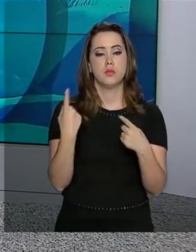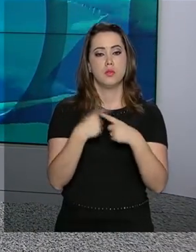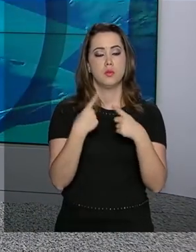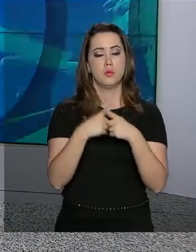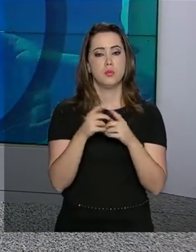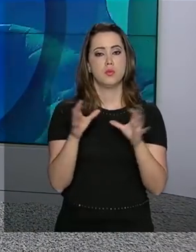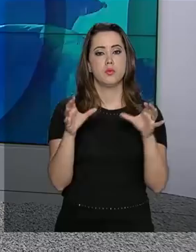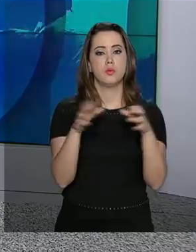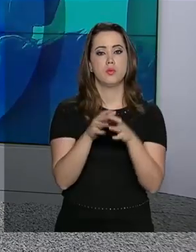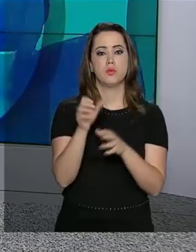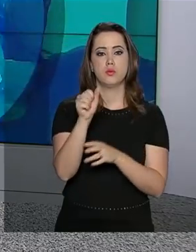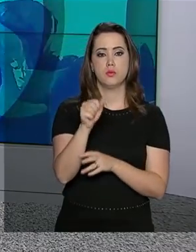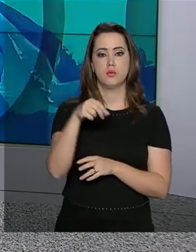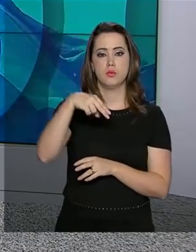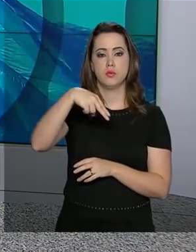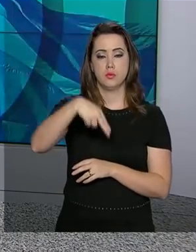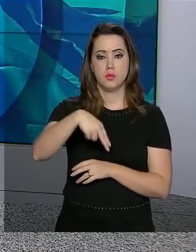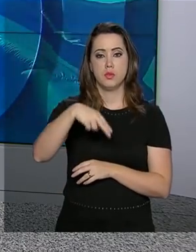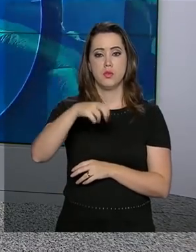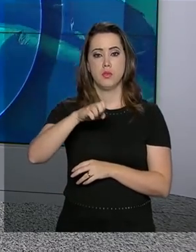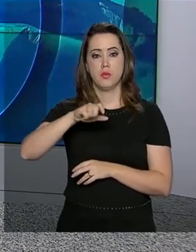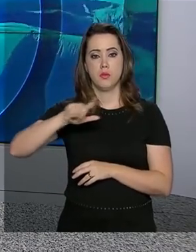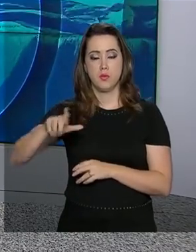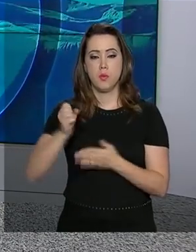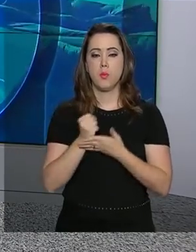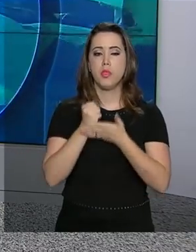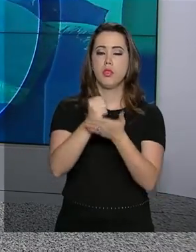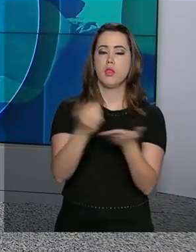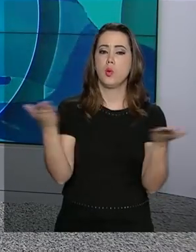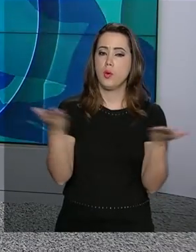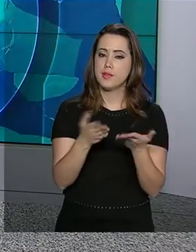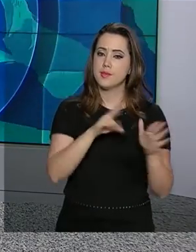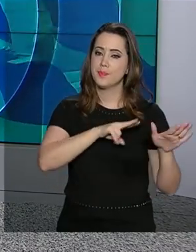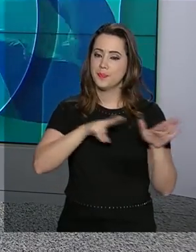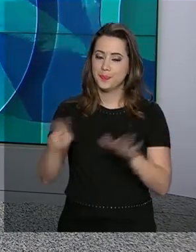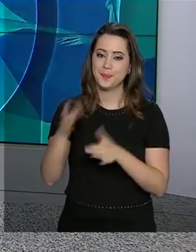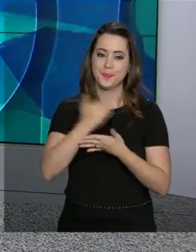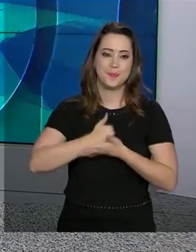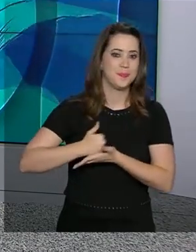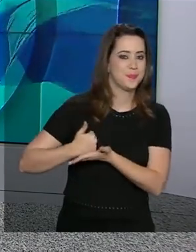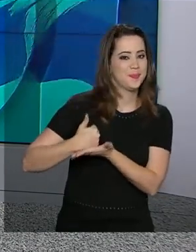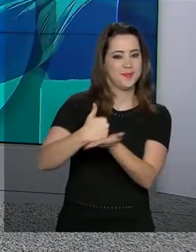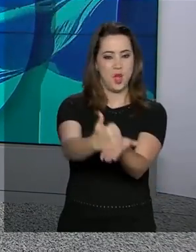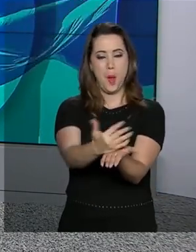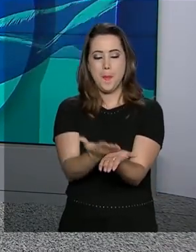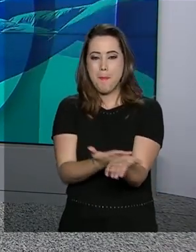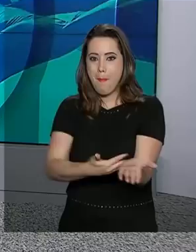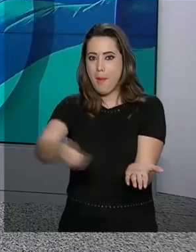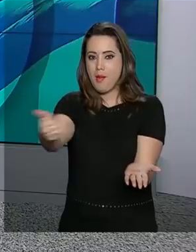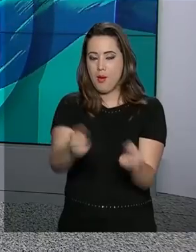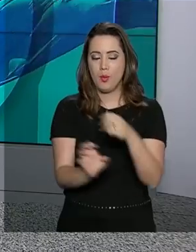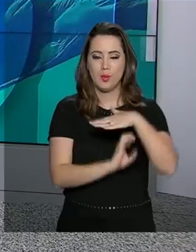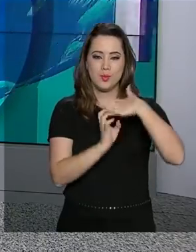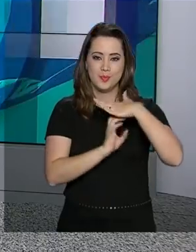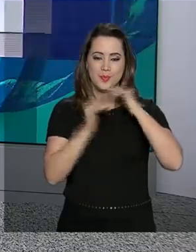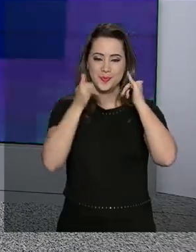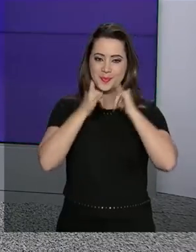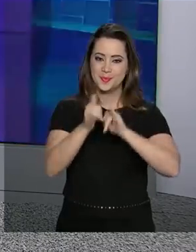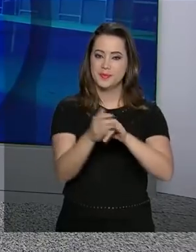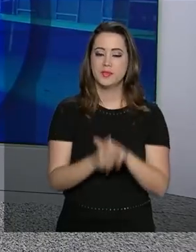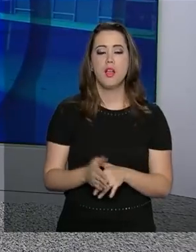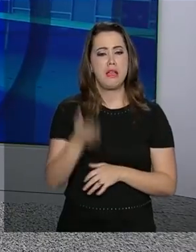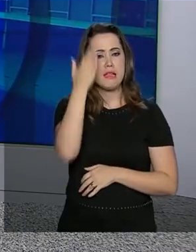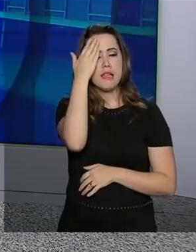elétrica, porque a Agência Nacional do Setor entregou nesta semana a premiação para as melhores empresas de energia.